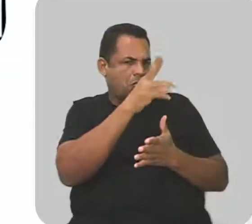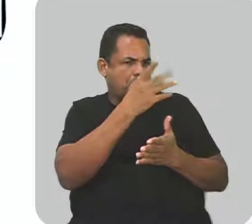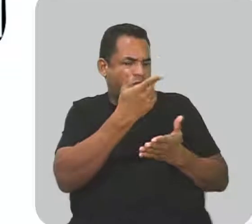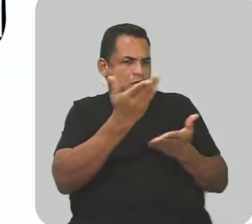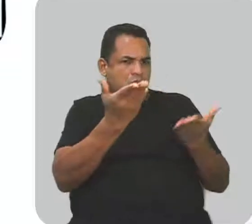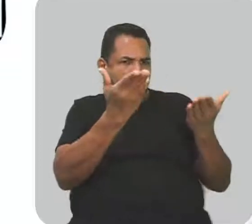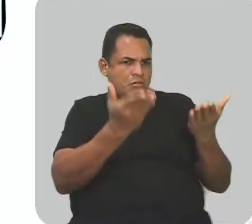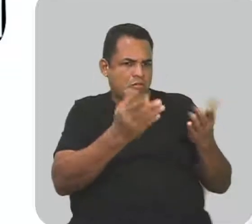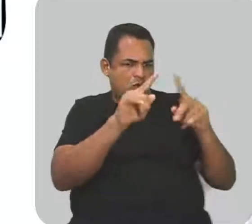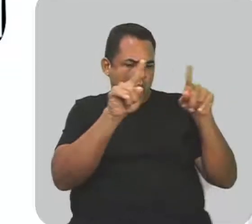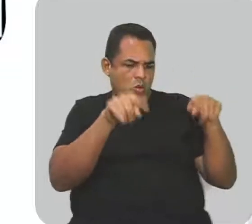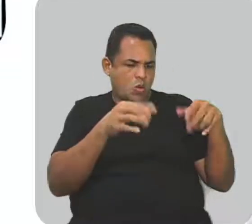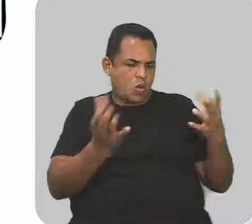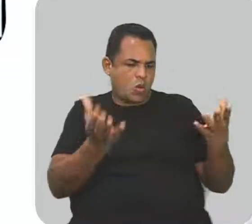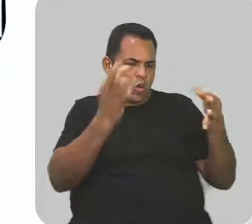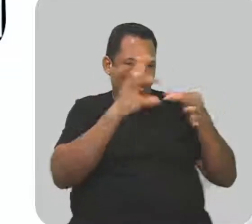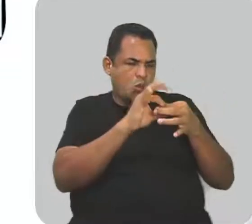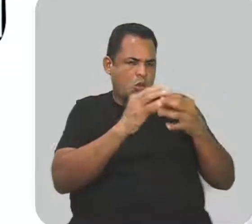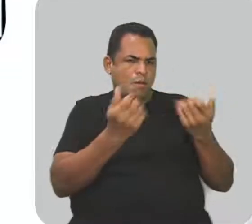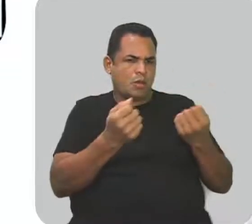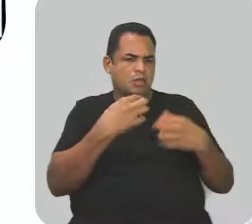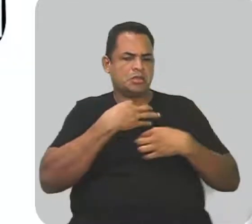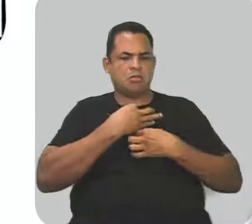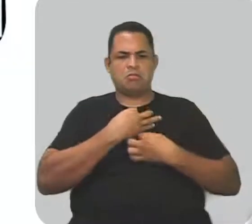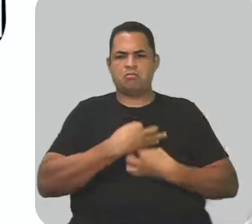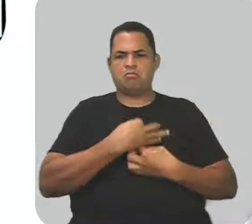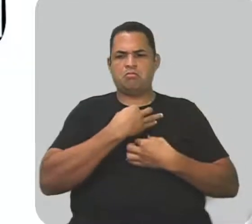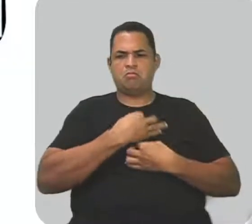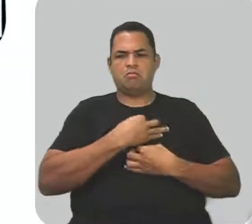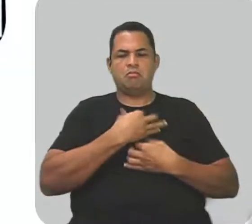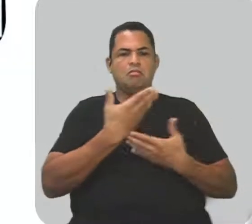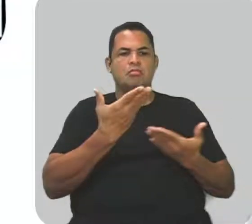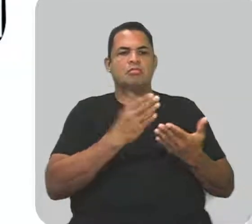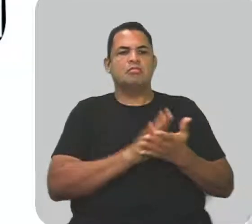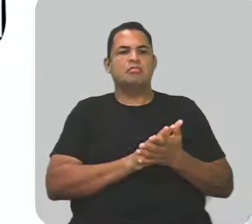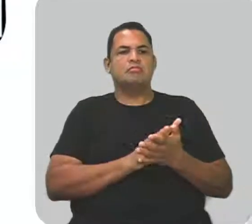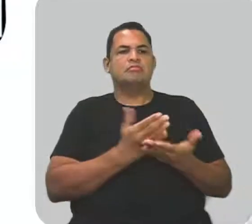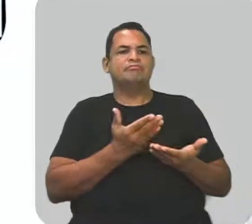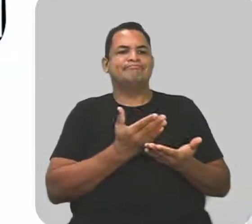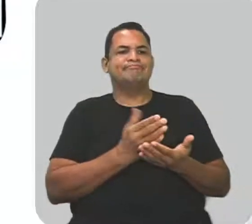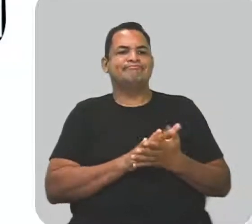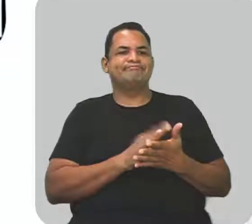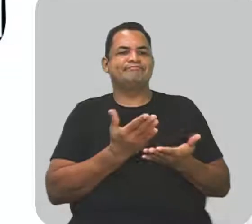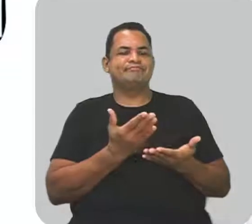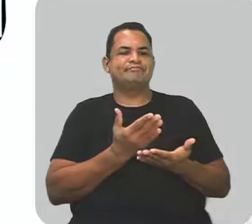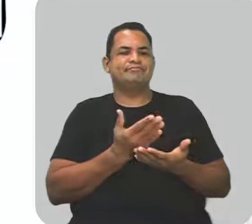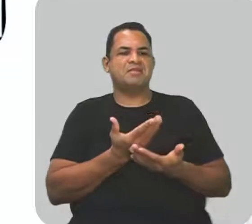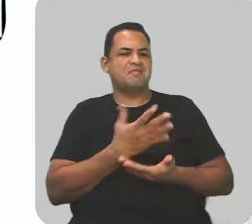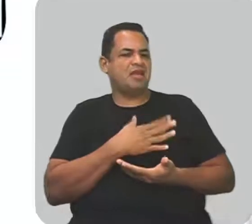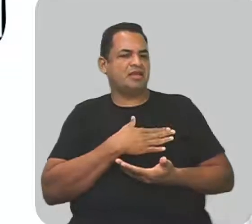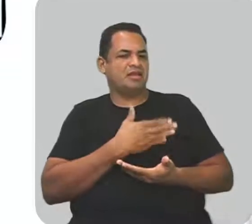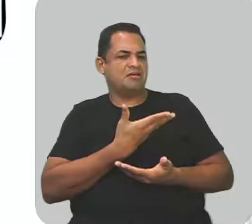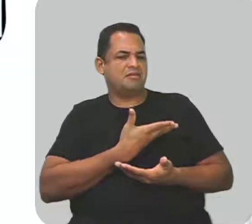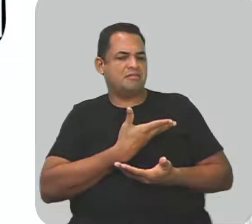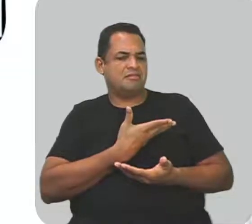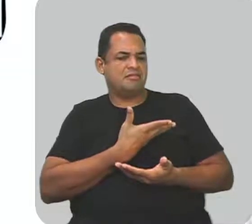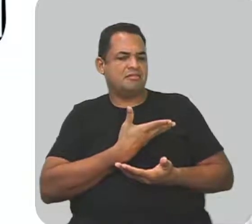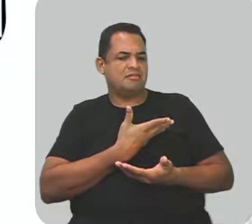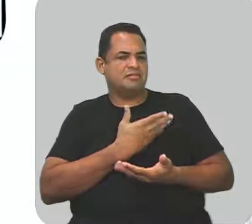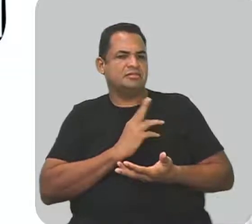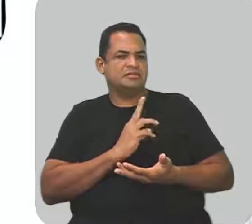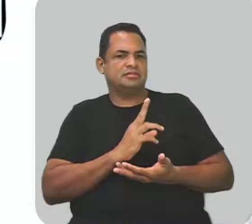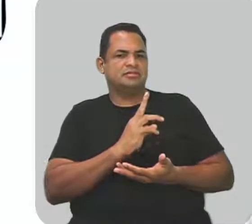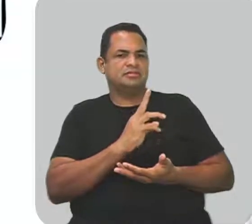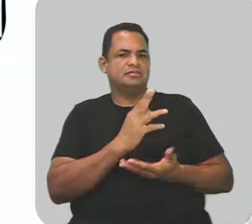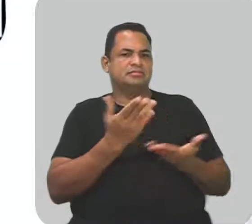falo pelo contexto que o chefe, porque ele está todo na gravata. Vai que ele é um coleguinha chique, que ele gosta de andar sempre em bala e